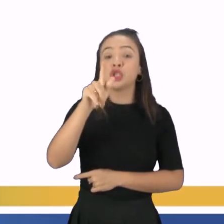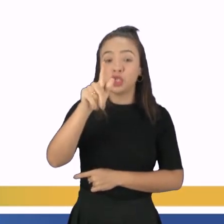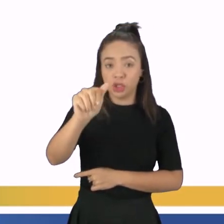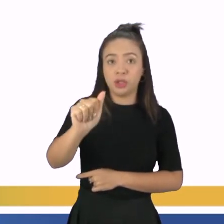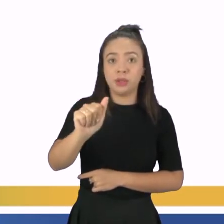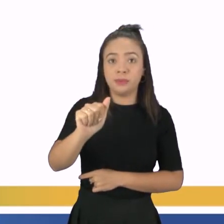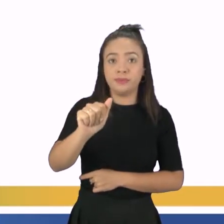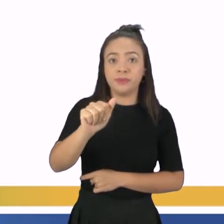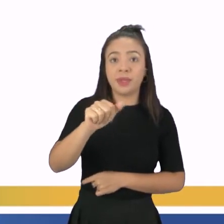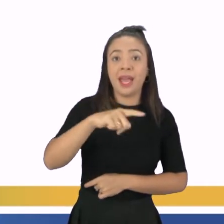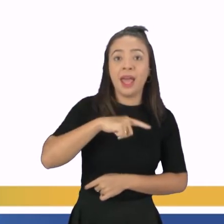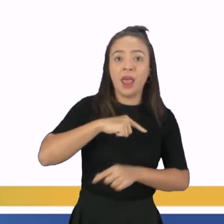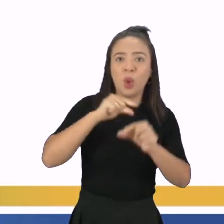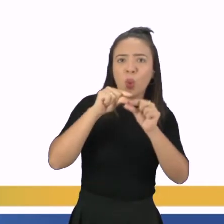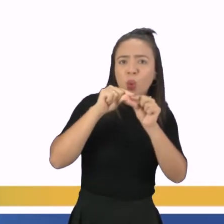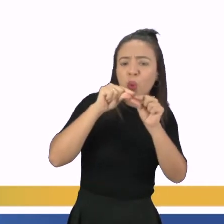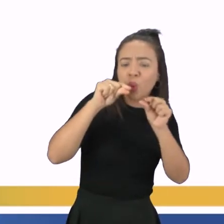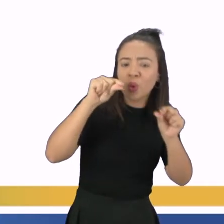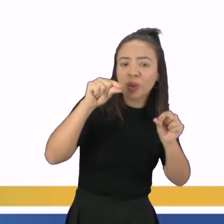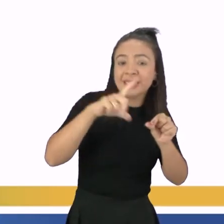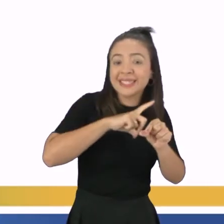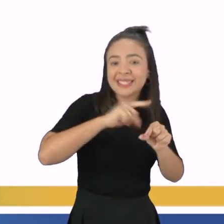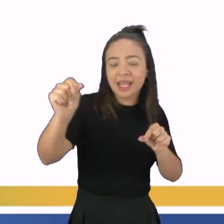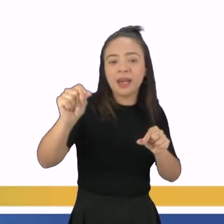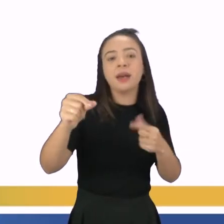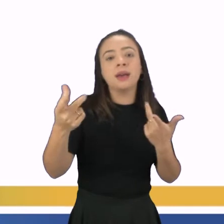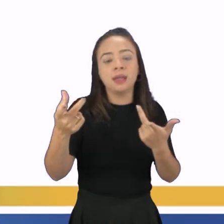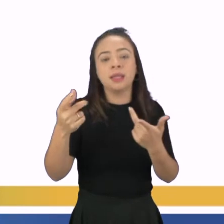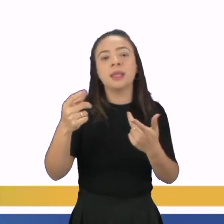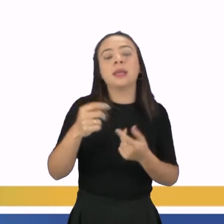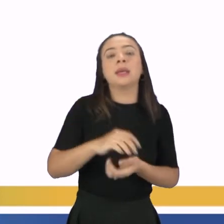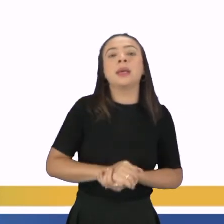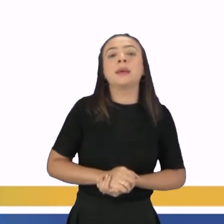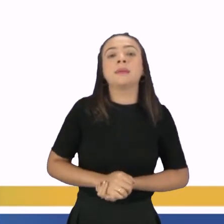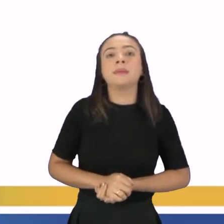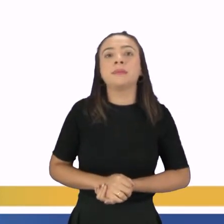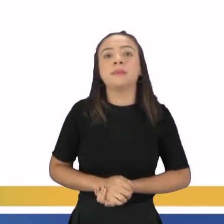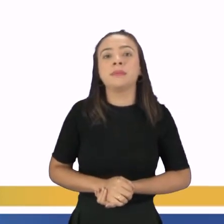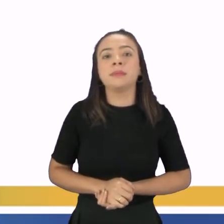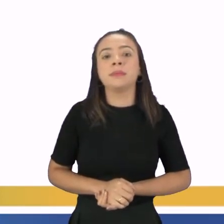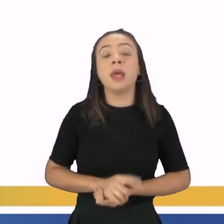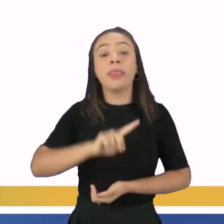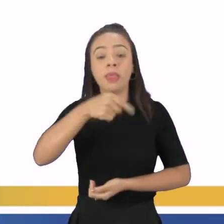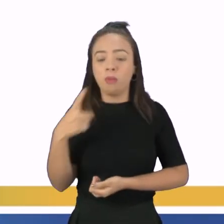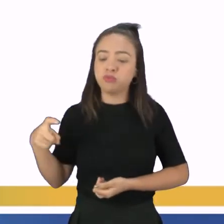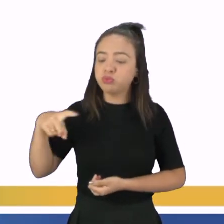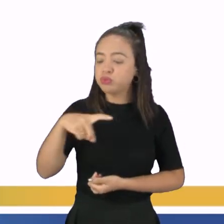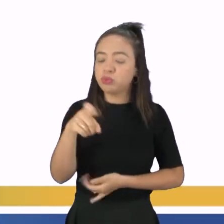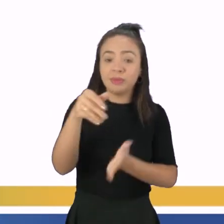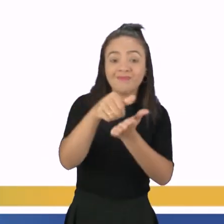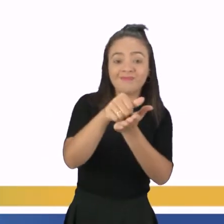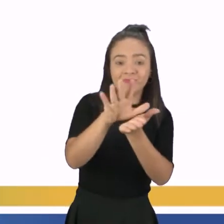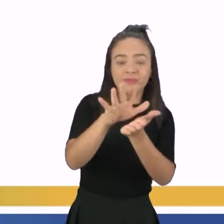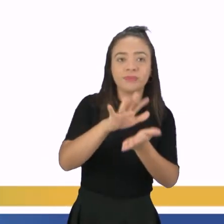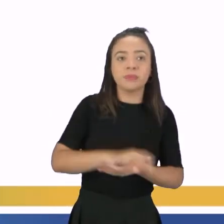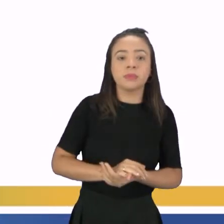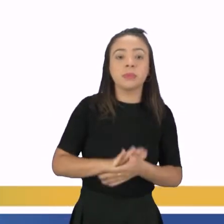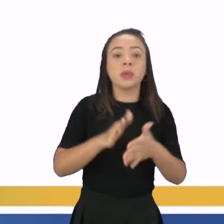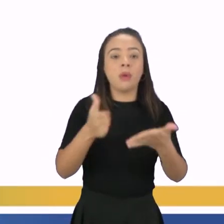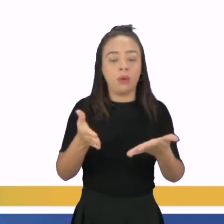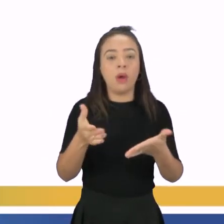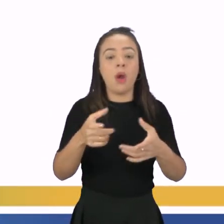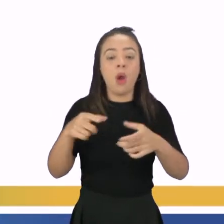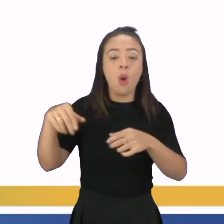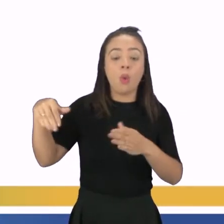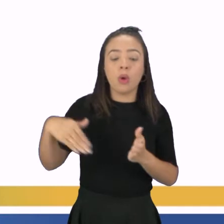a uretra, tá? E aí depois a uretra vai por dentro do pênis Até sair na ejaculação, tá? Então, qual é o caminho do espermatozoide?